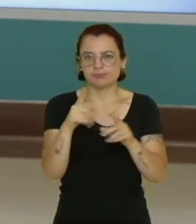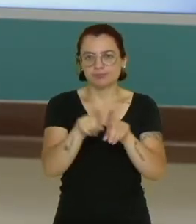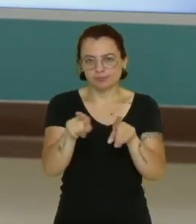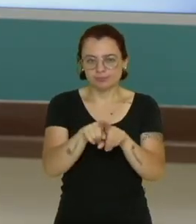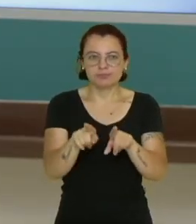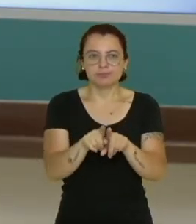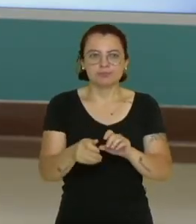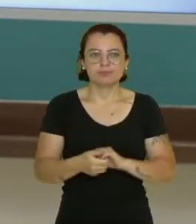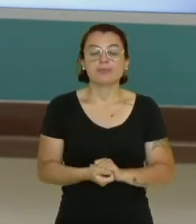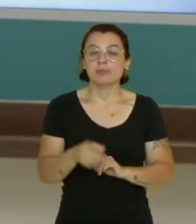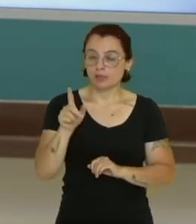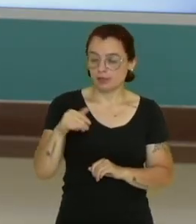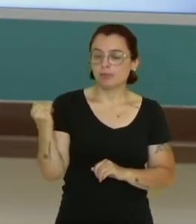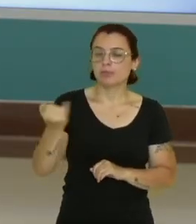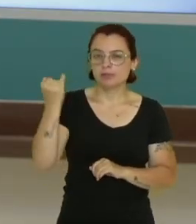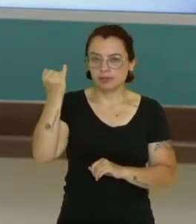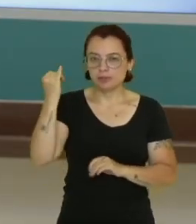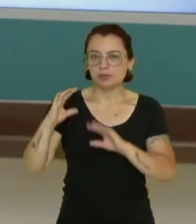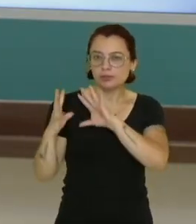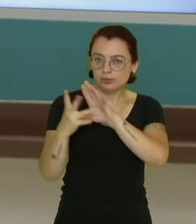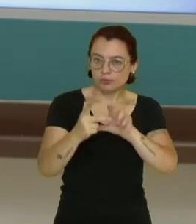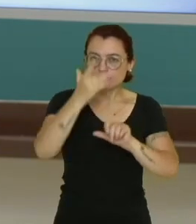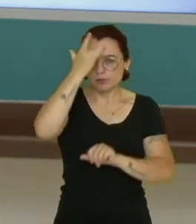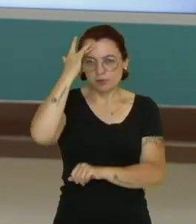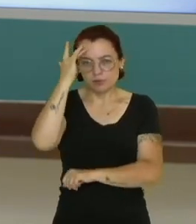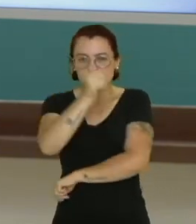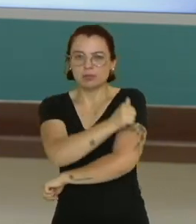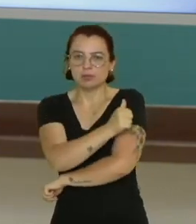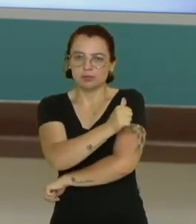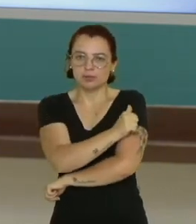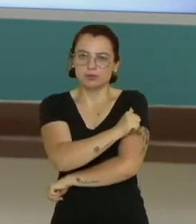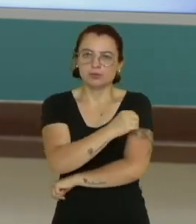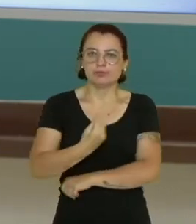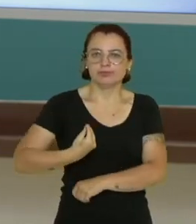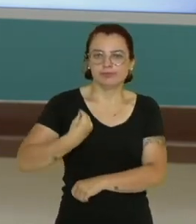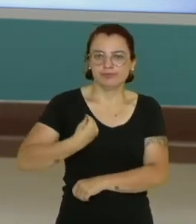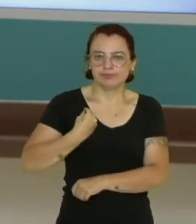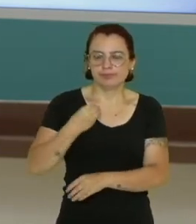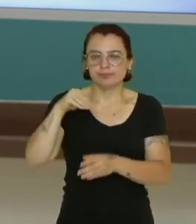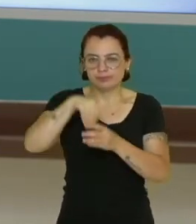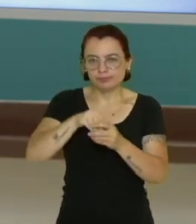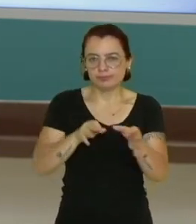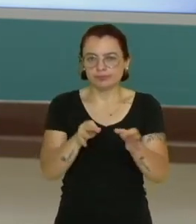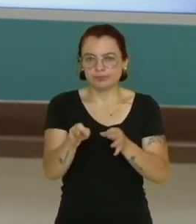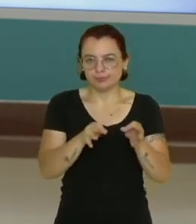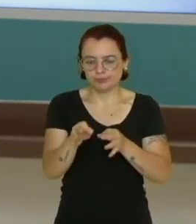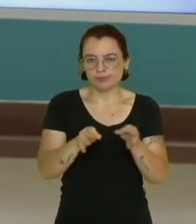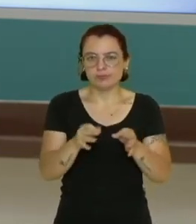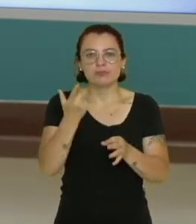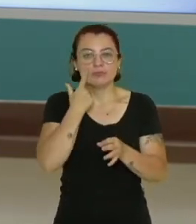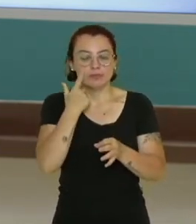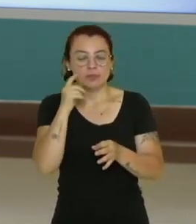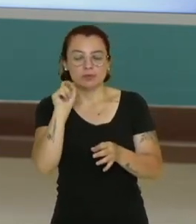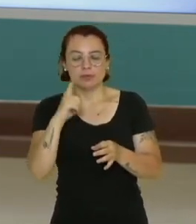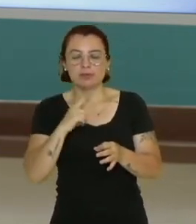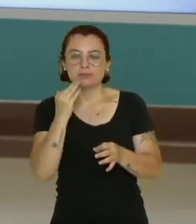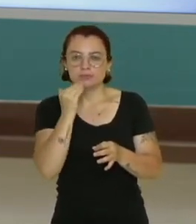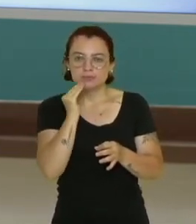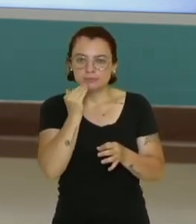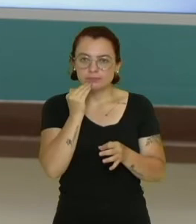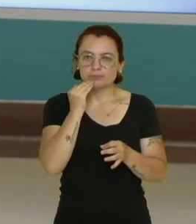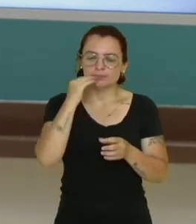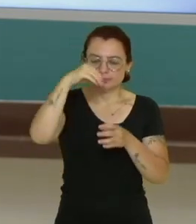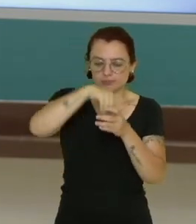Sim, é muito importante a participação dos estudantes na hora de poder verificar quais são as fragilidades que o seu